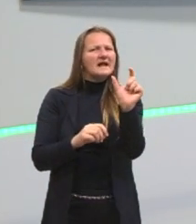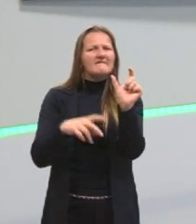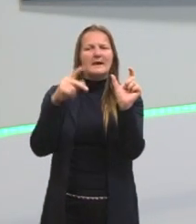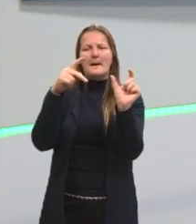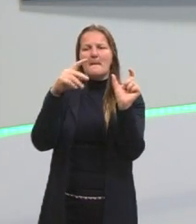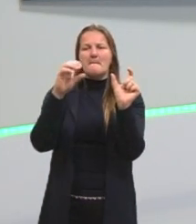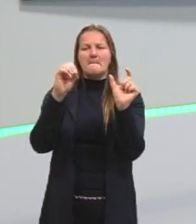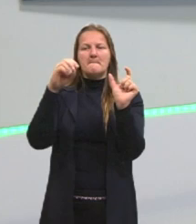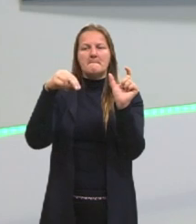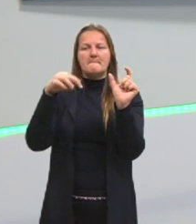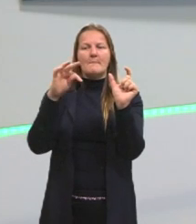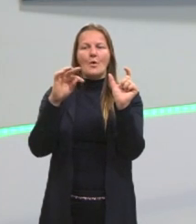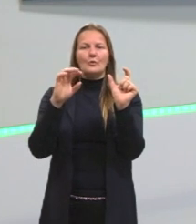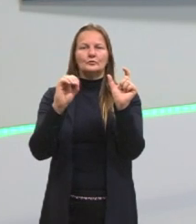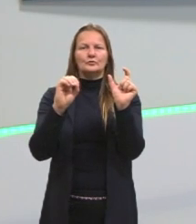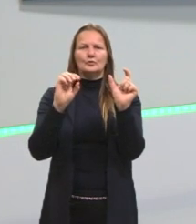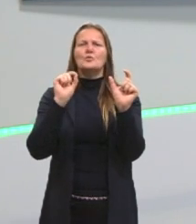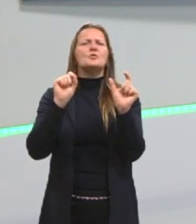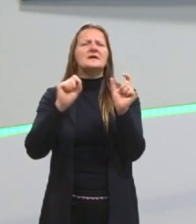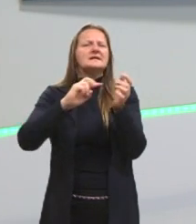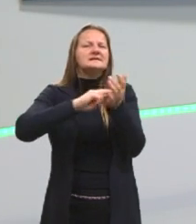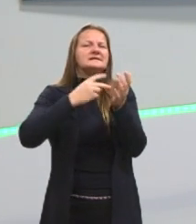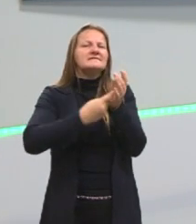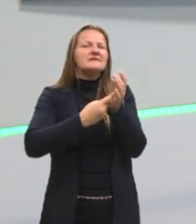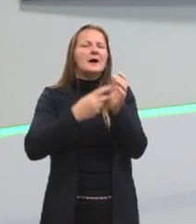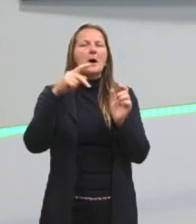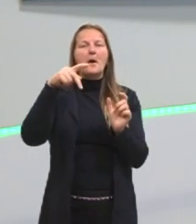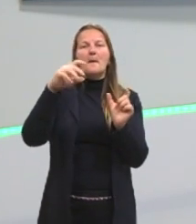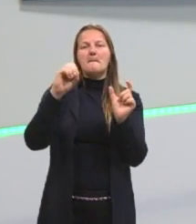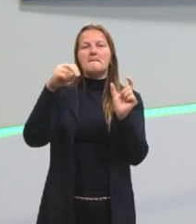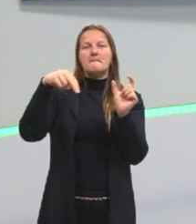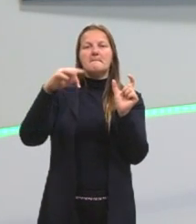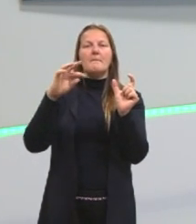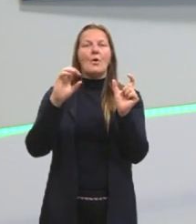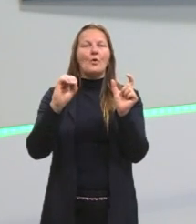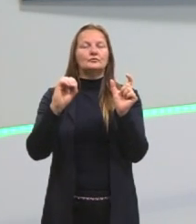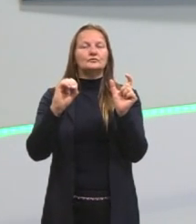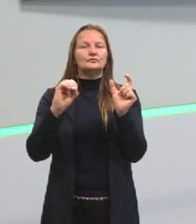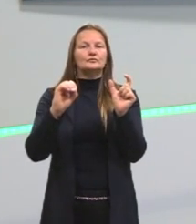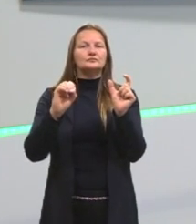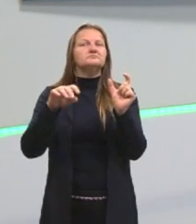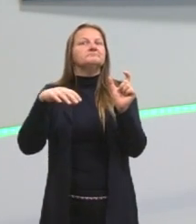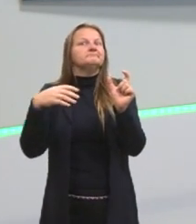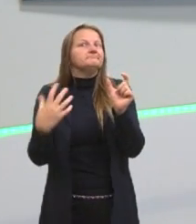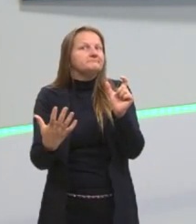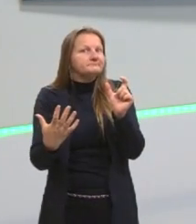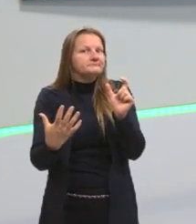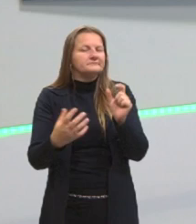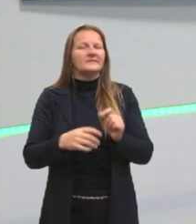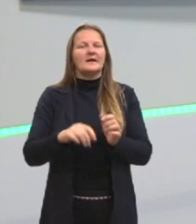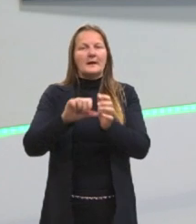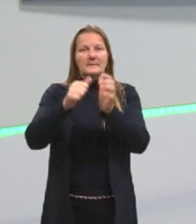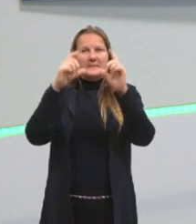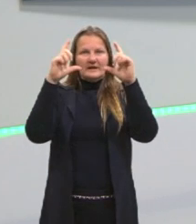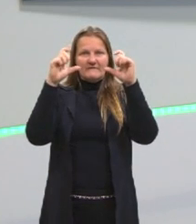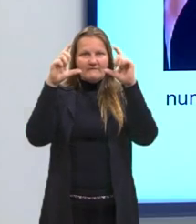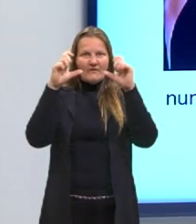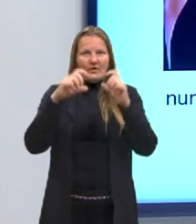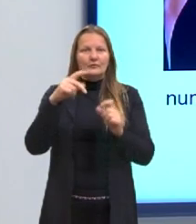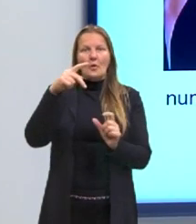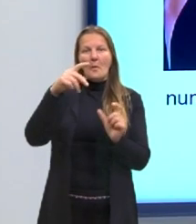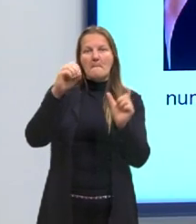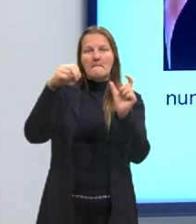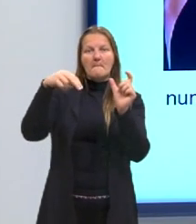para a aula 19. Qual é o ponto da redação? A primeira imagem está nos falando